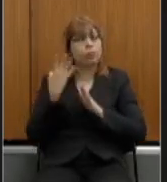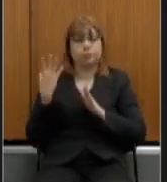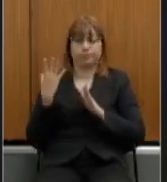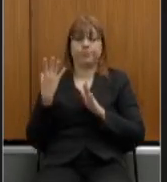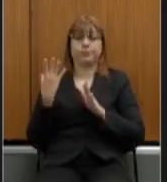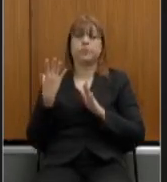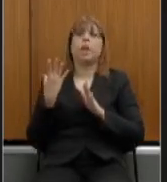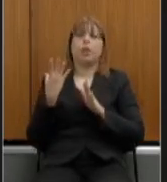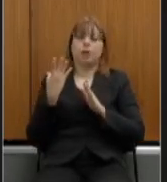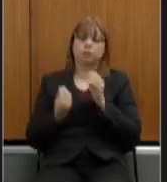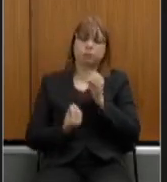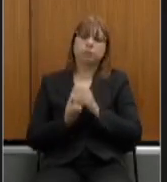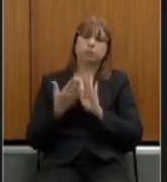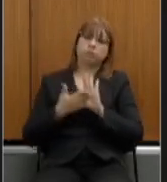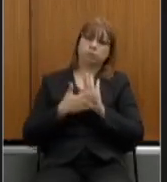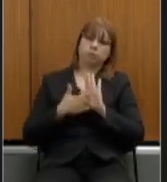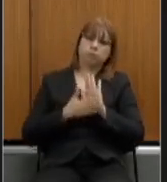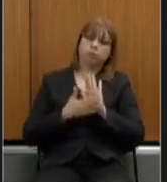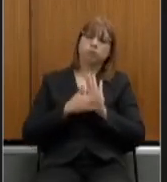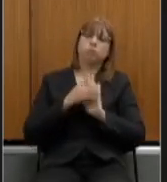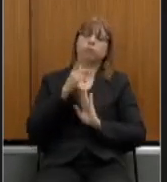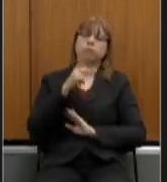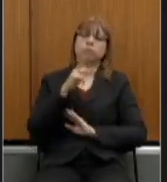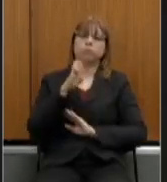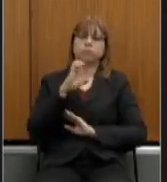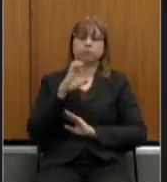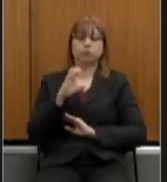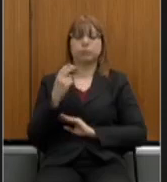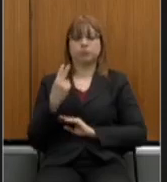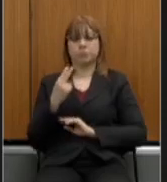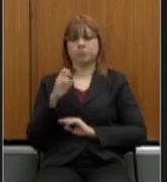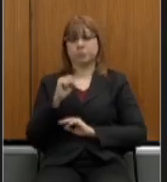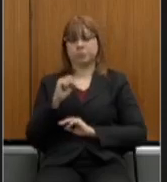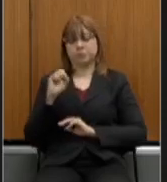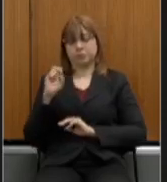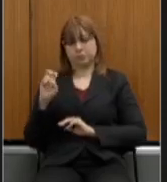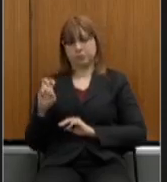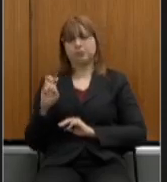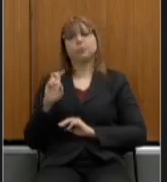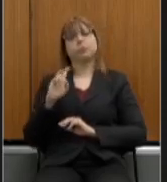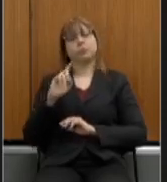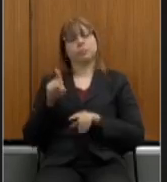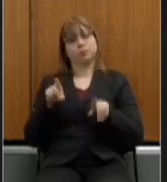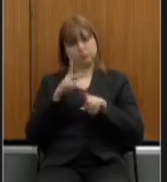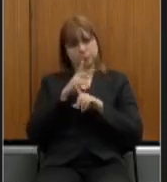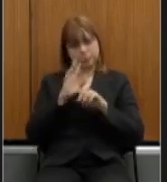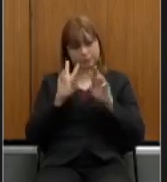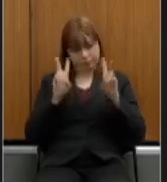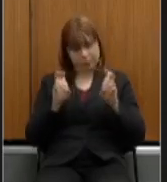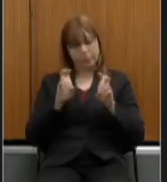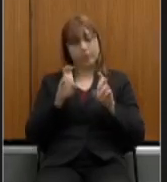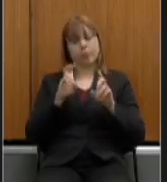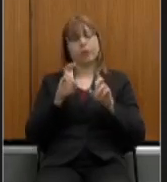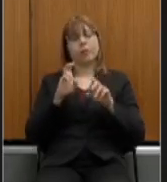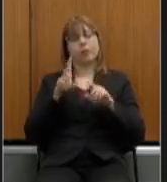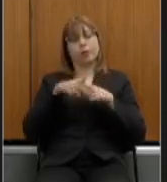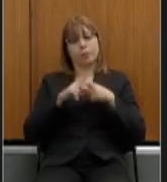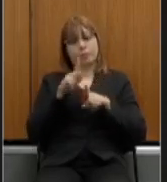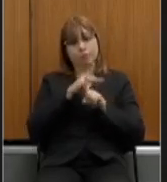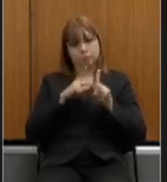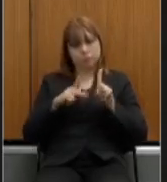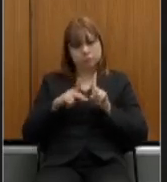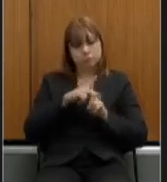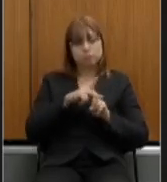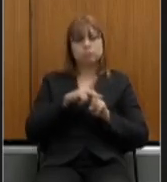a PEC 285 que tratava sobre a reforma administrativa e a reforma da Previdência especificamente da reforma da Previdência o requisito